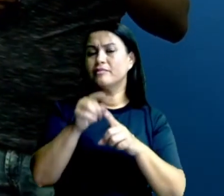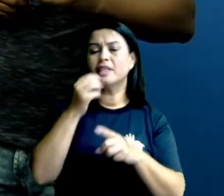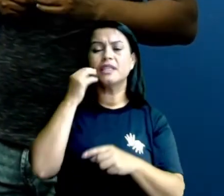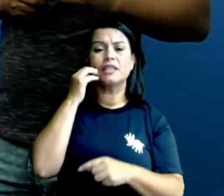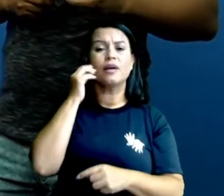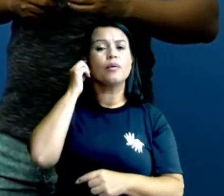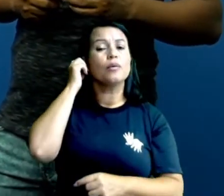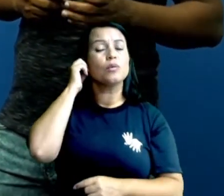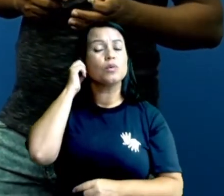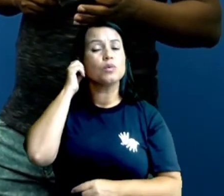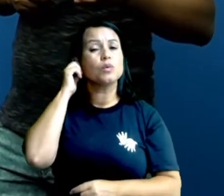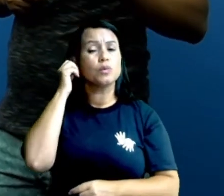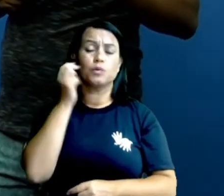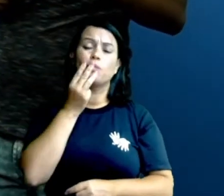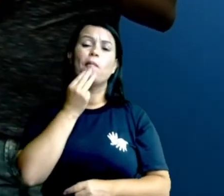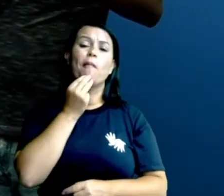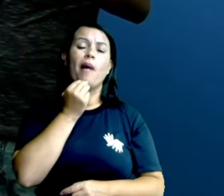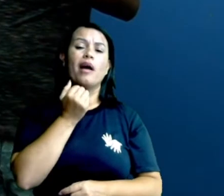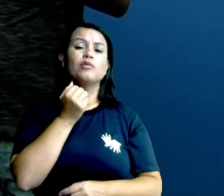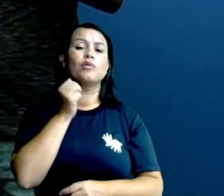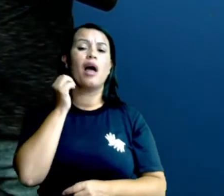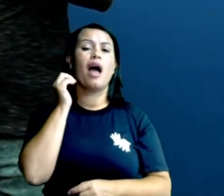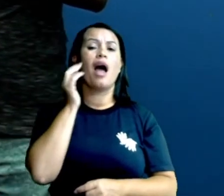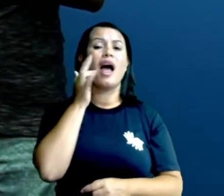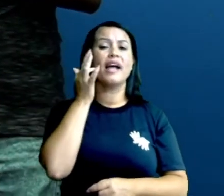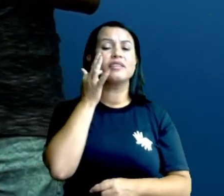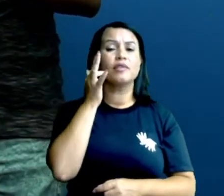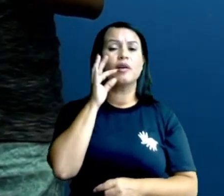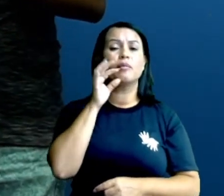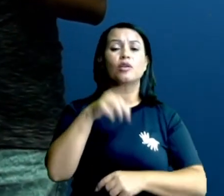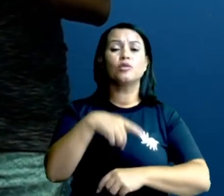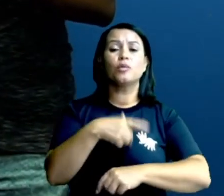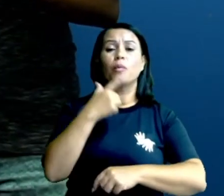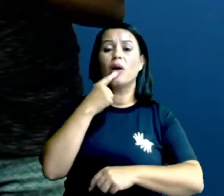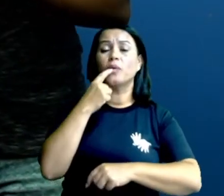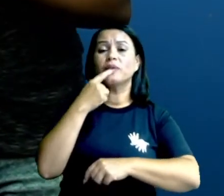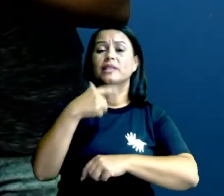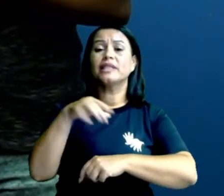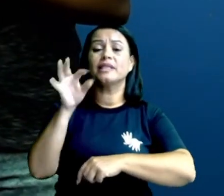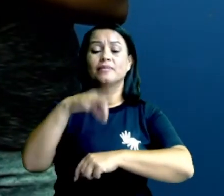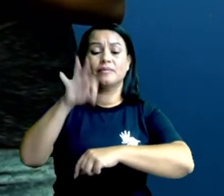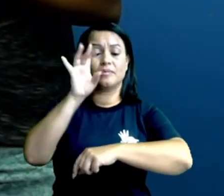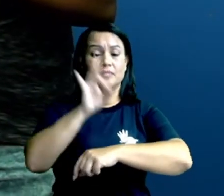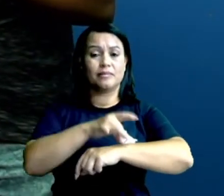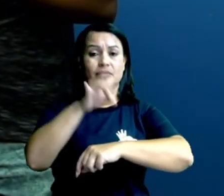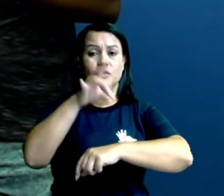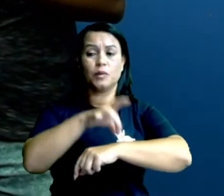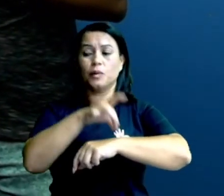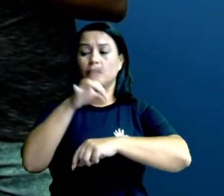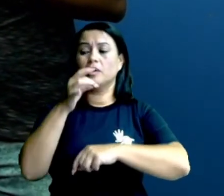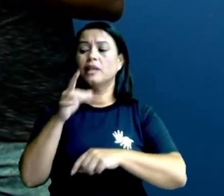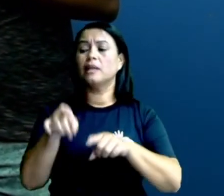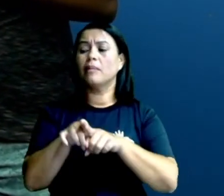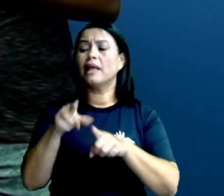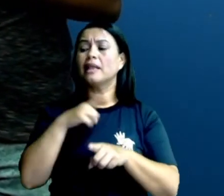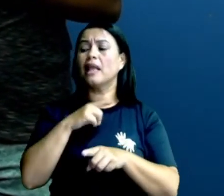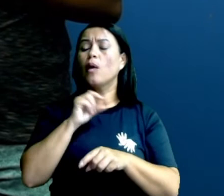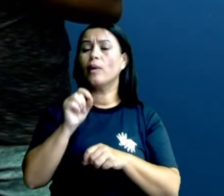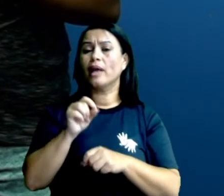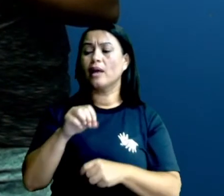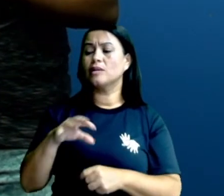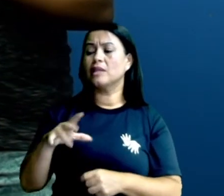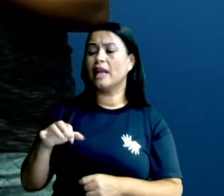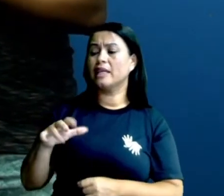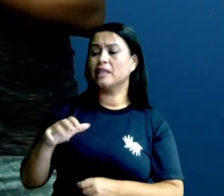como no caso dos machos. Um outro aracnídeo, agora, mas tem com diversas fases de diferença na vida, são os